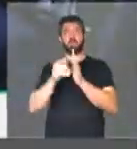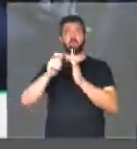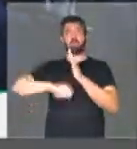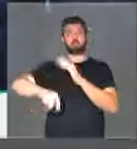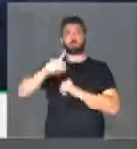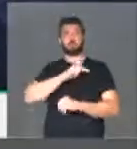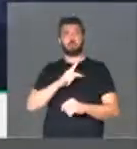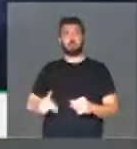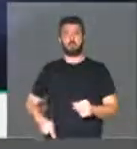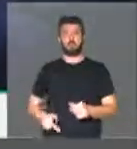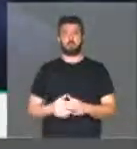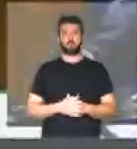à sanção presencial. Sem obstrução.